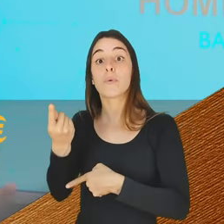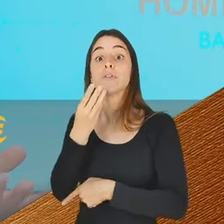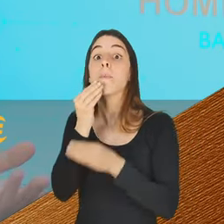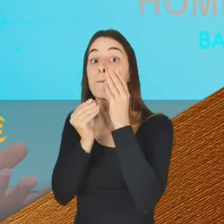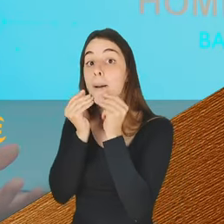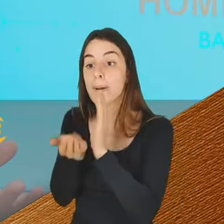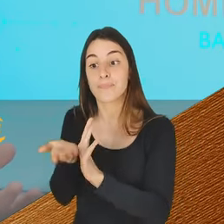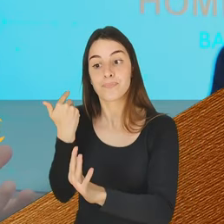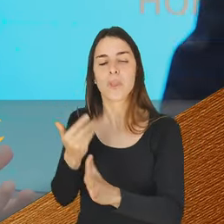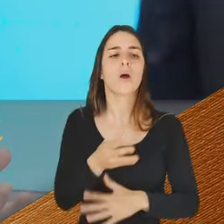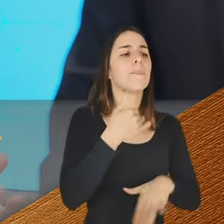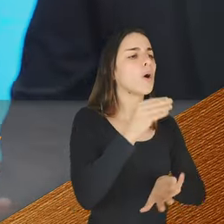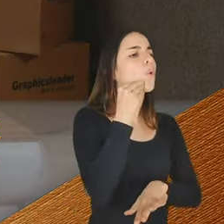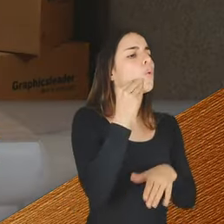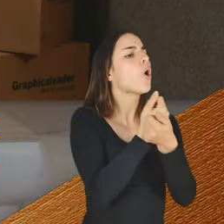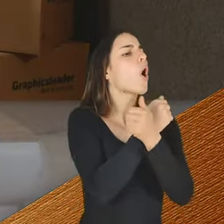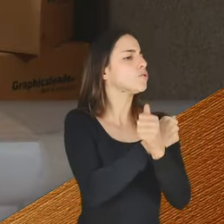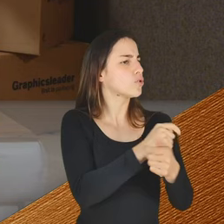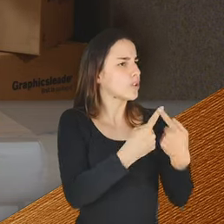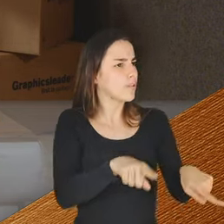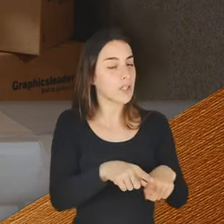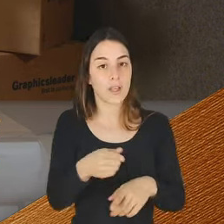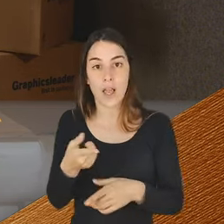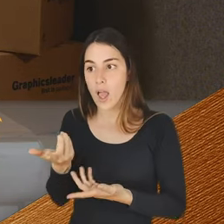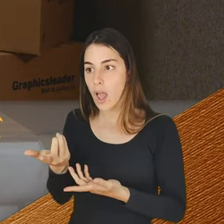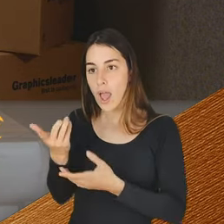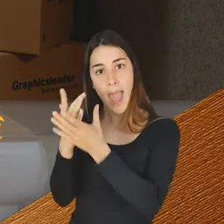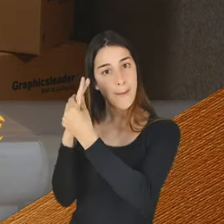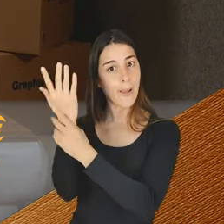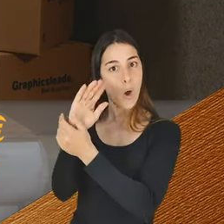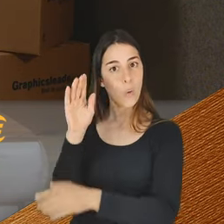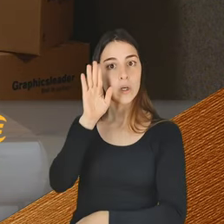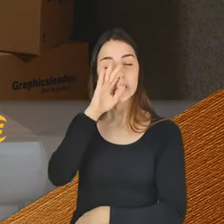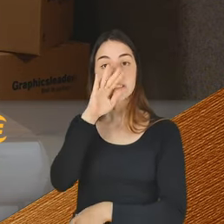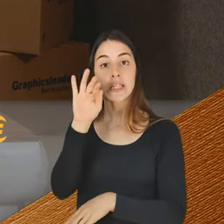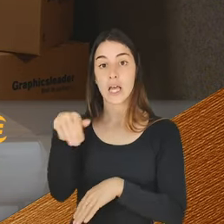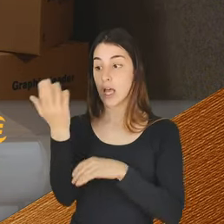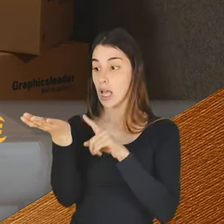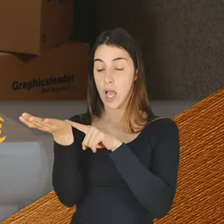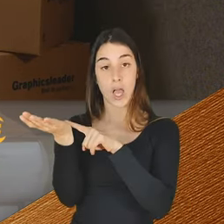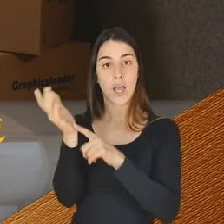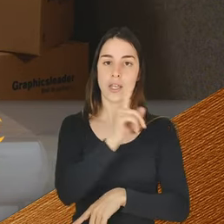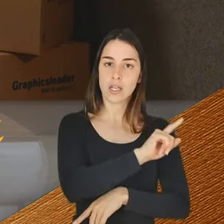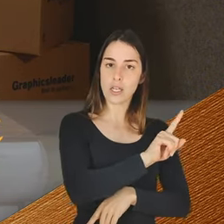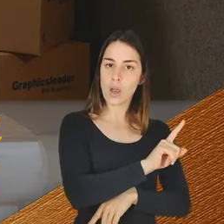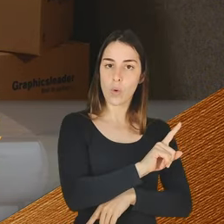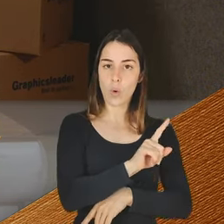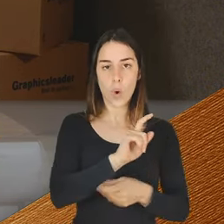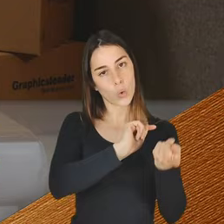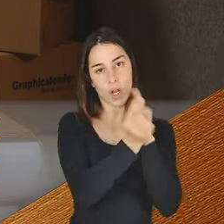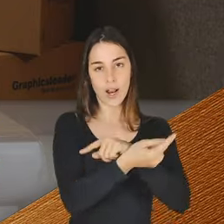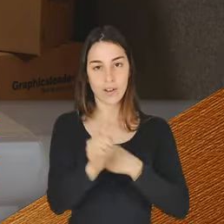que distinguem os fósseis? Joana, é pela mão. Só os têm a mão virada para cima, Joana. Não, não. Ao contrário, Joana.